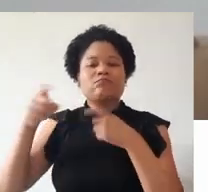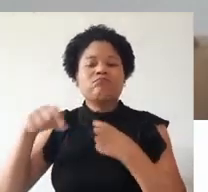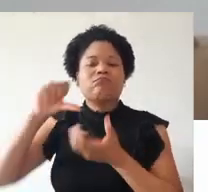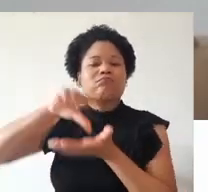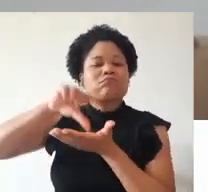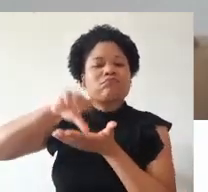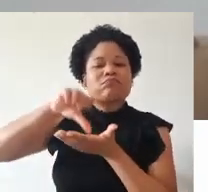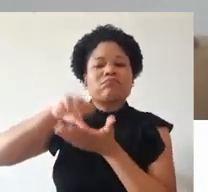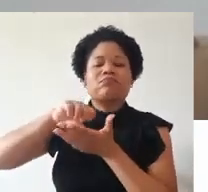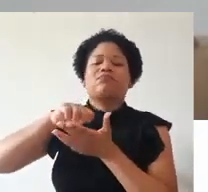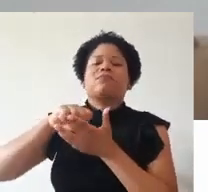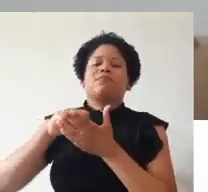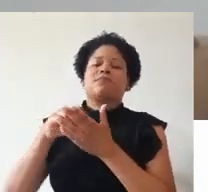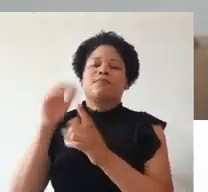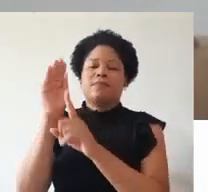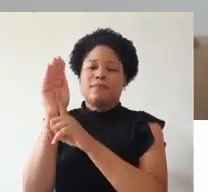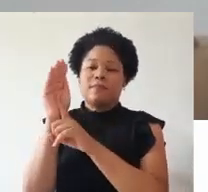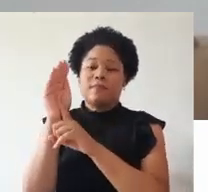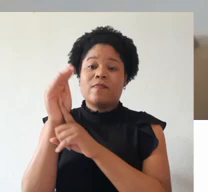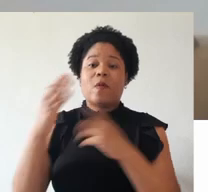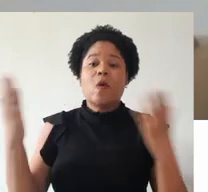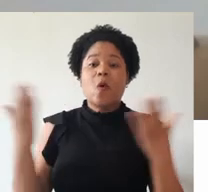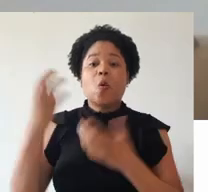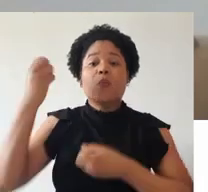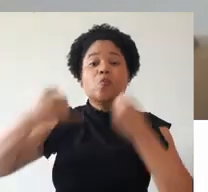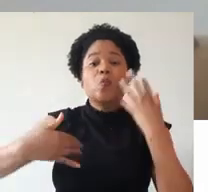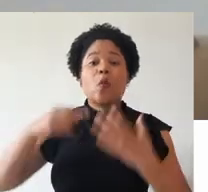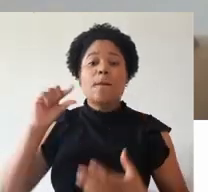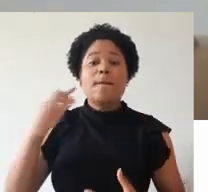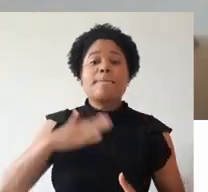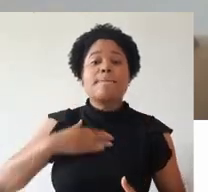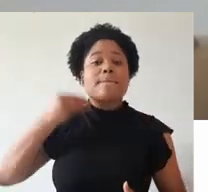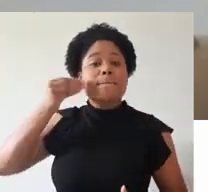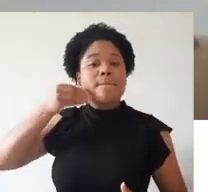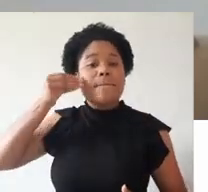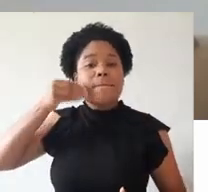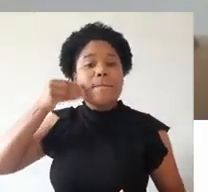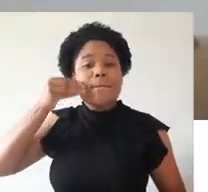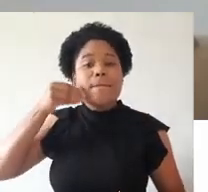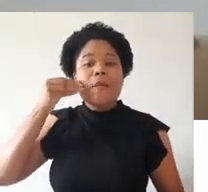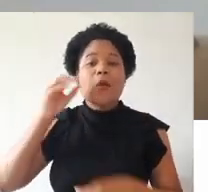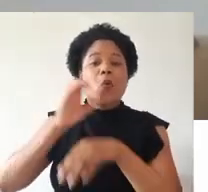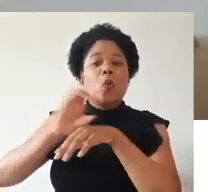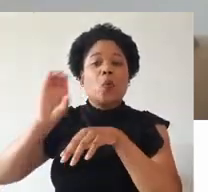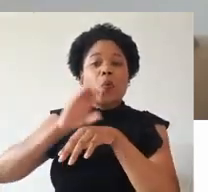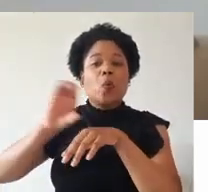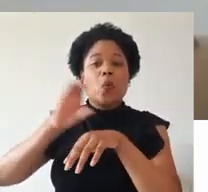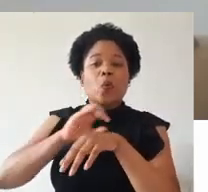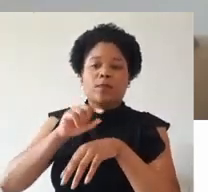Campo São João Evangelista. Vim falar um pouco da minha experiência do curso para vocês.